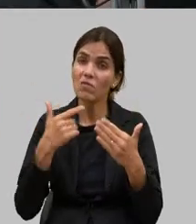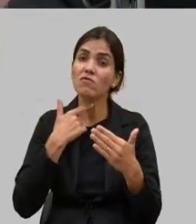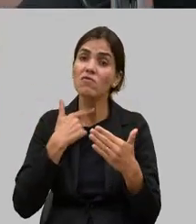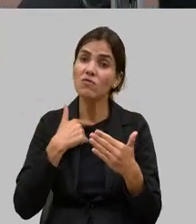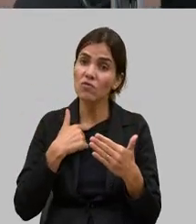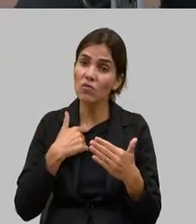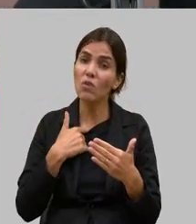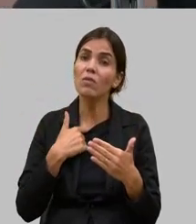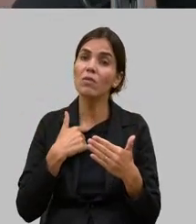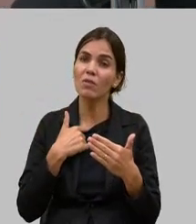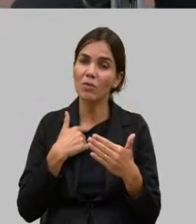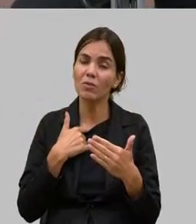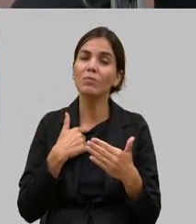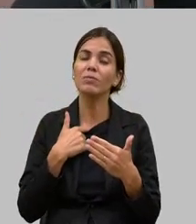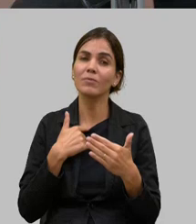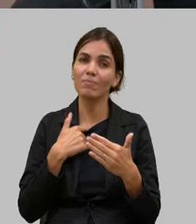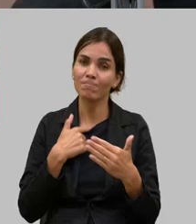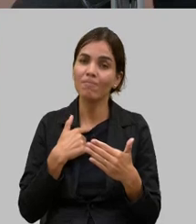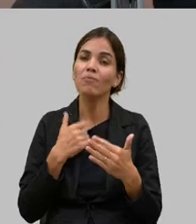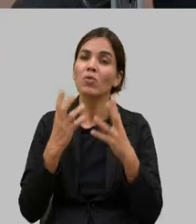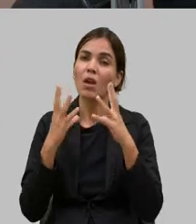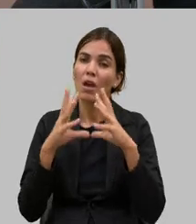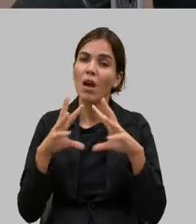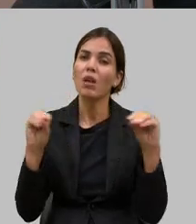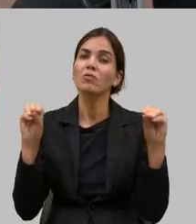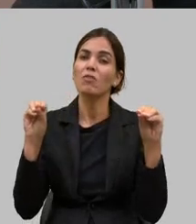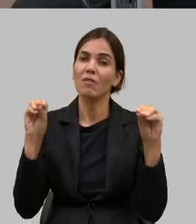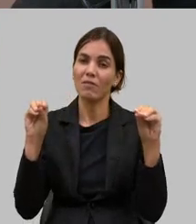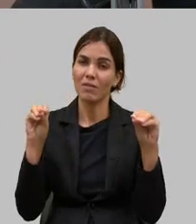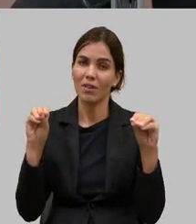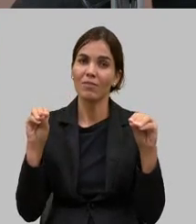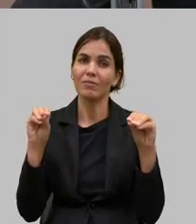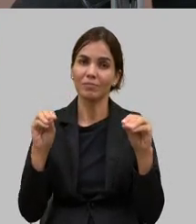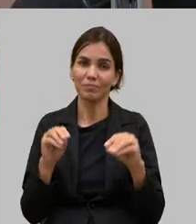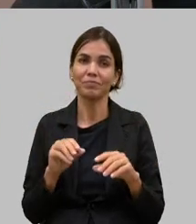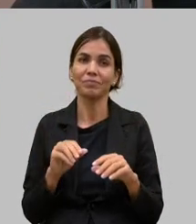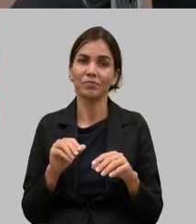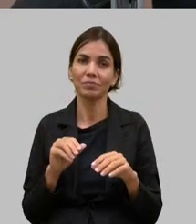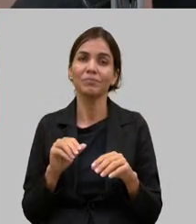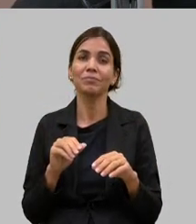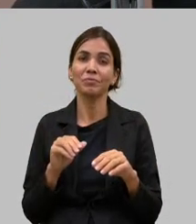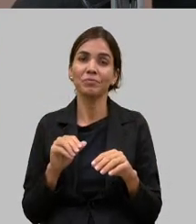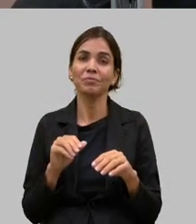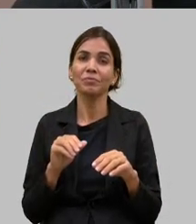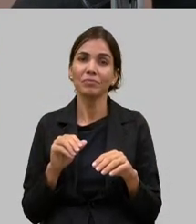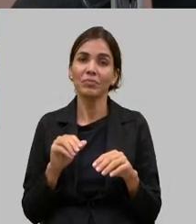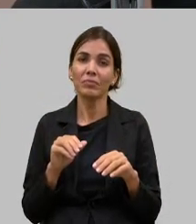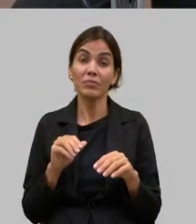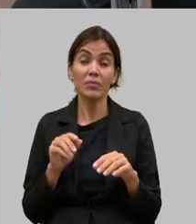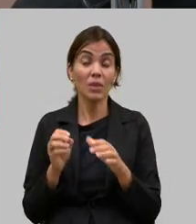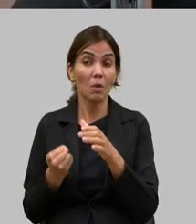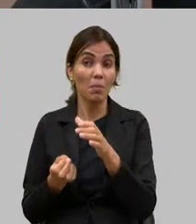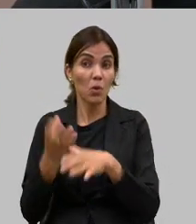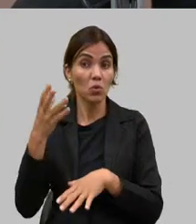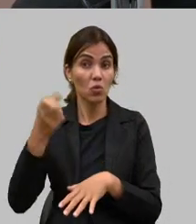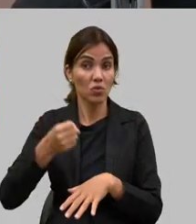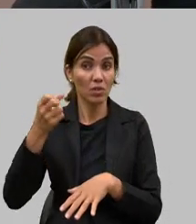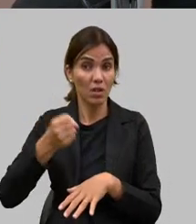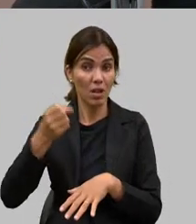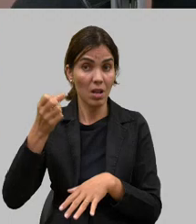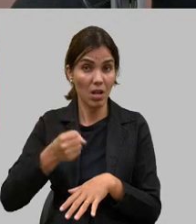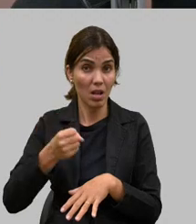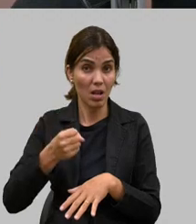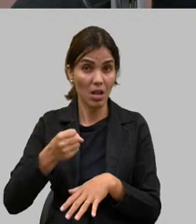exemplo esse 0800 o produtor vai ser um atendimento exclusivo então assim o produtor de leite pelo menos que é o que é mais afetado que é o